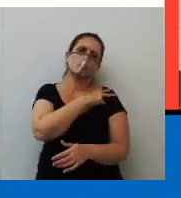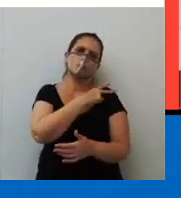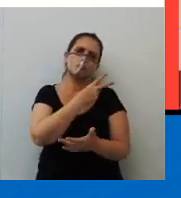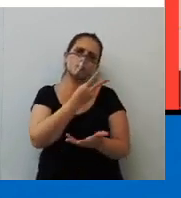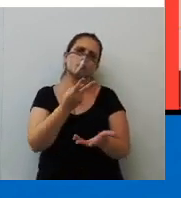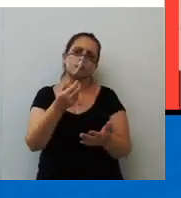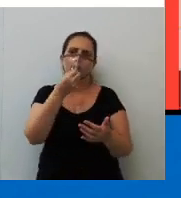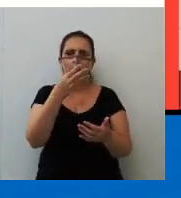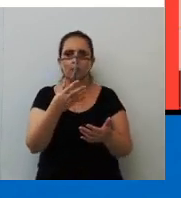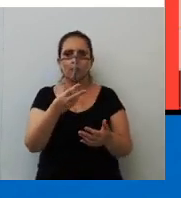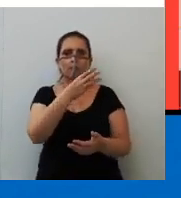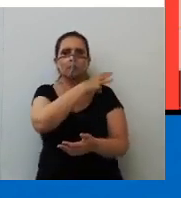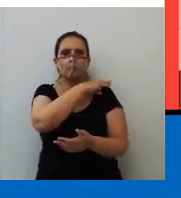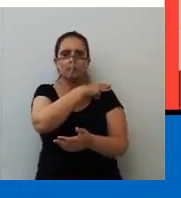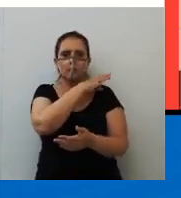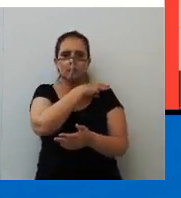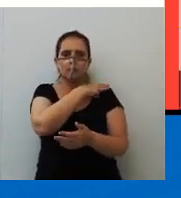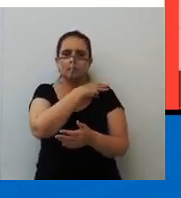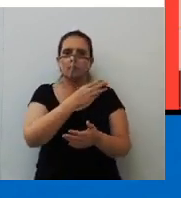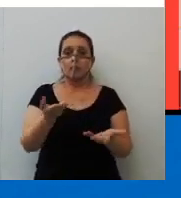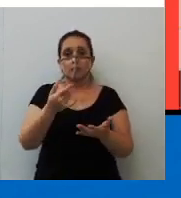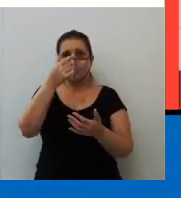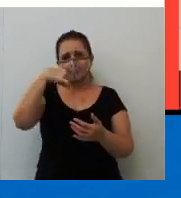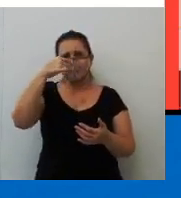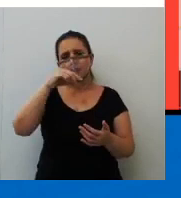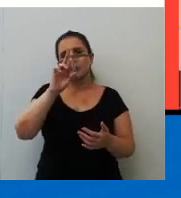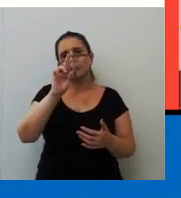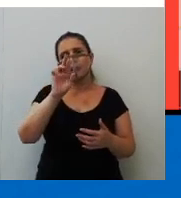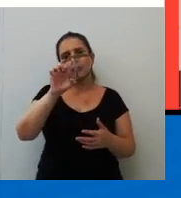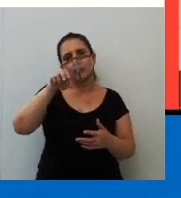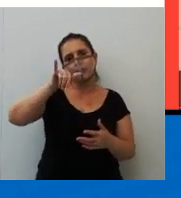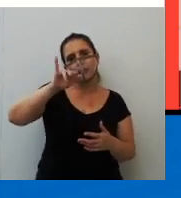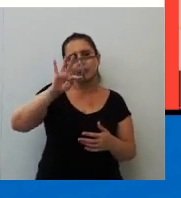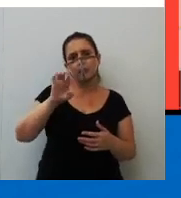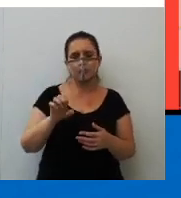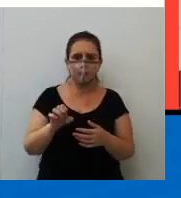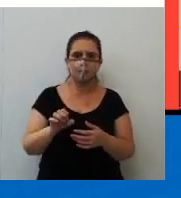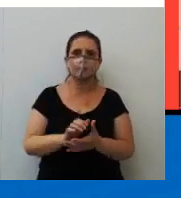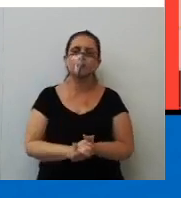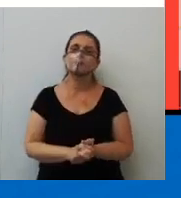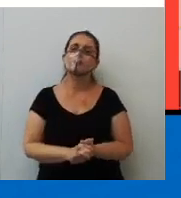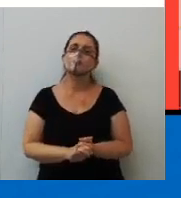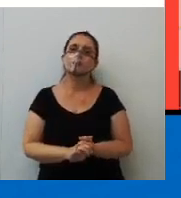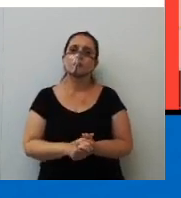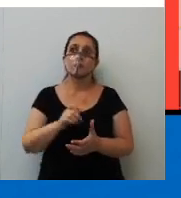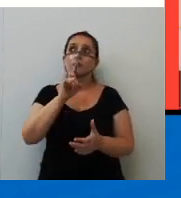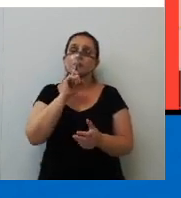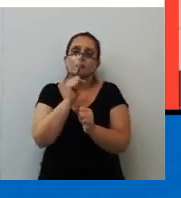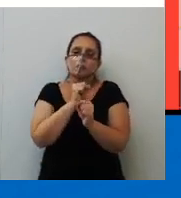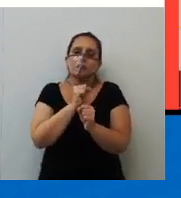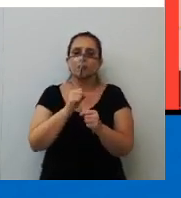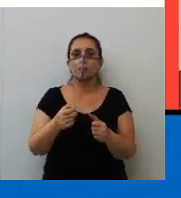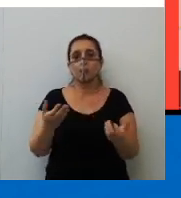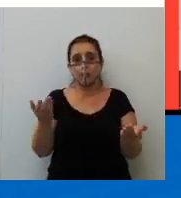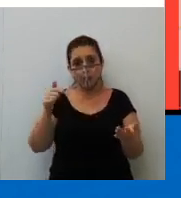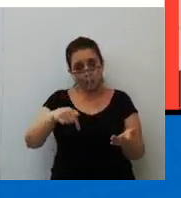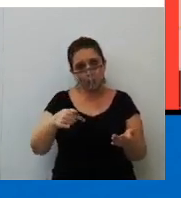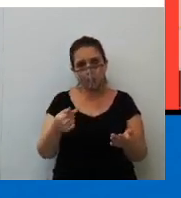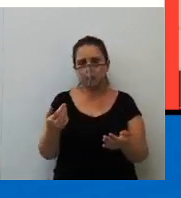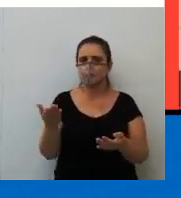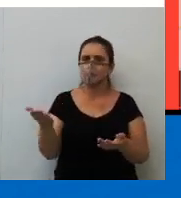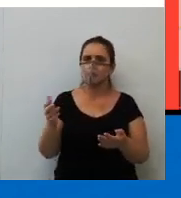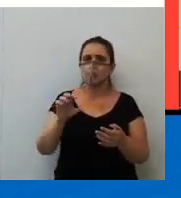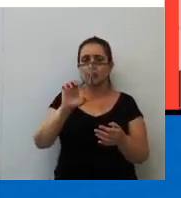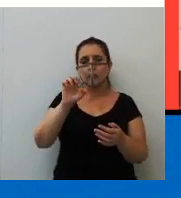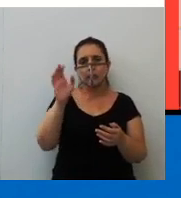ó. Tá vendo? Mas eu tô com álcool, tá, gente? O tempo todo, já mostrei, né? Semana passada. Hoje não atendo, porém, entre. Ó, em